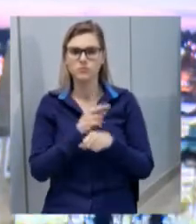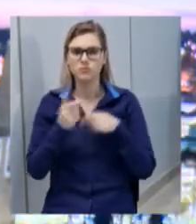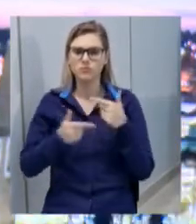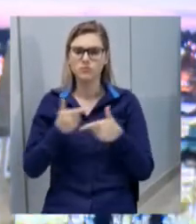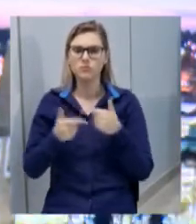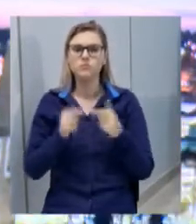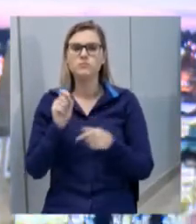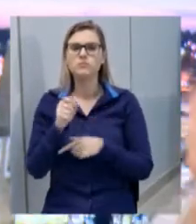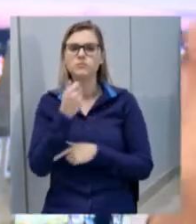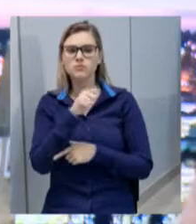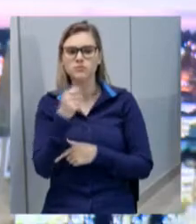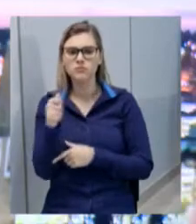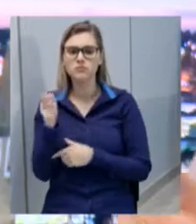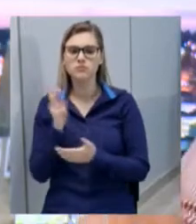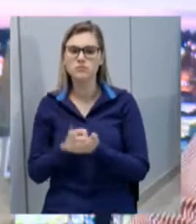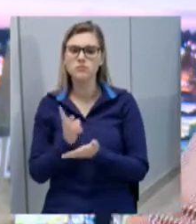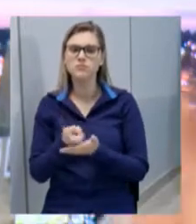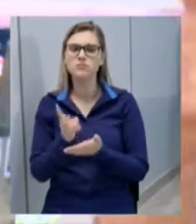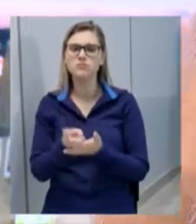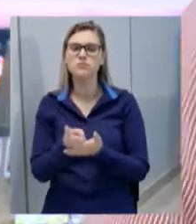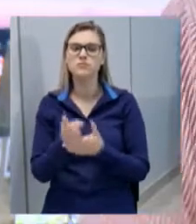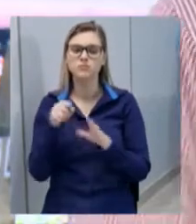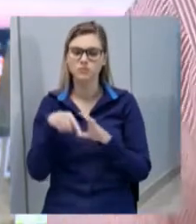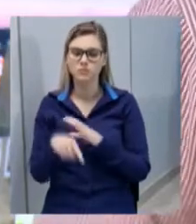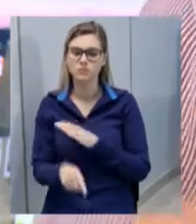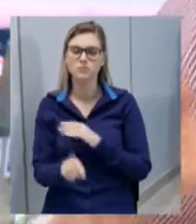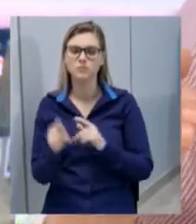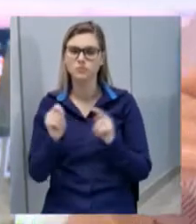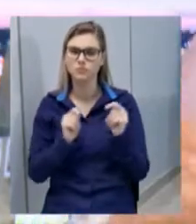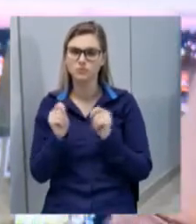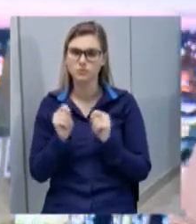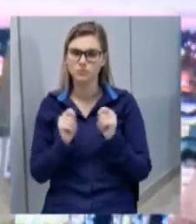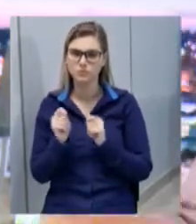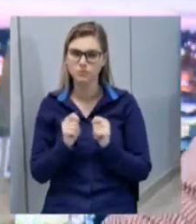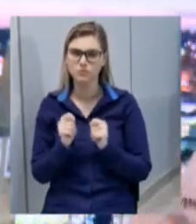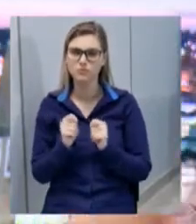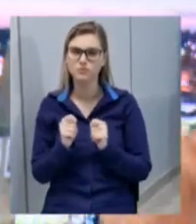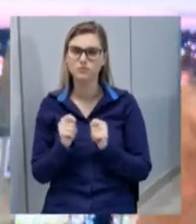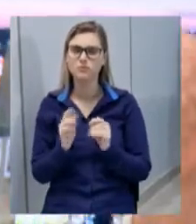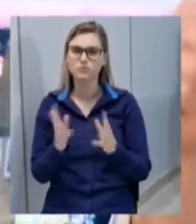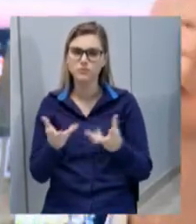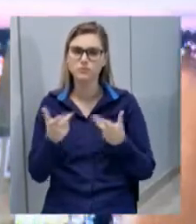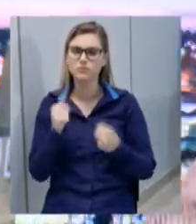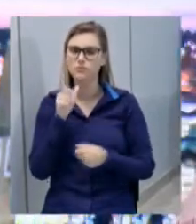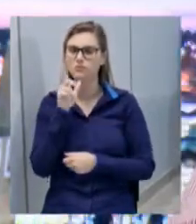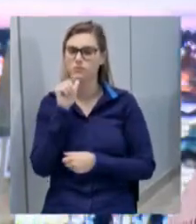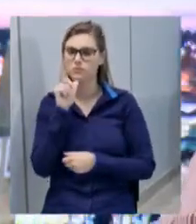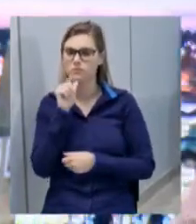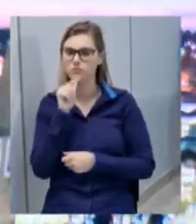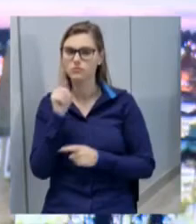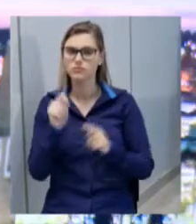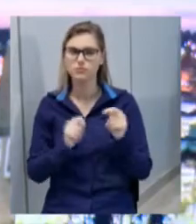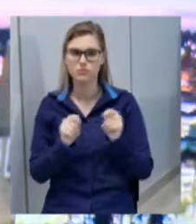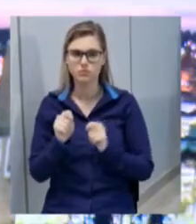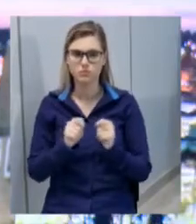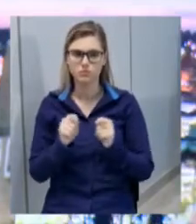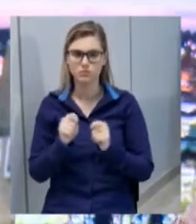associações mantivessem os postos com controle de qualidade de água, controle